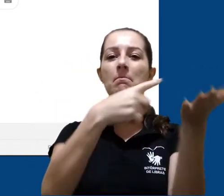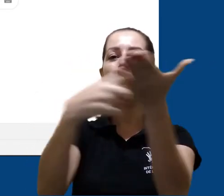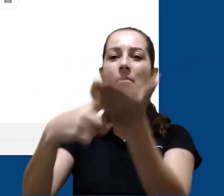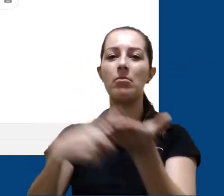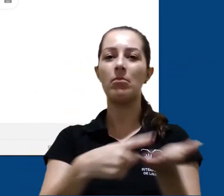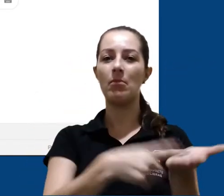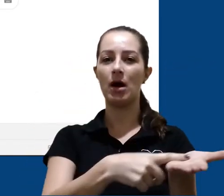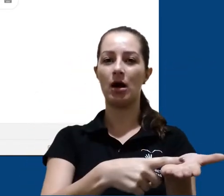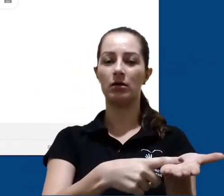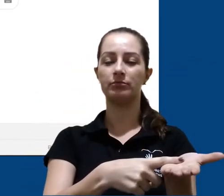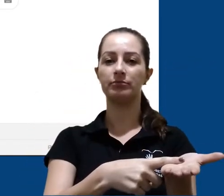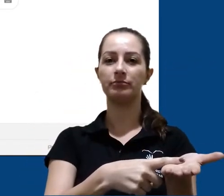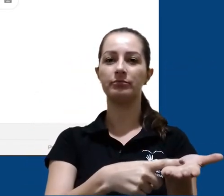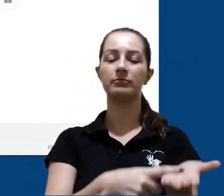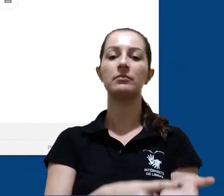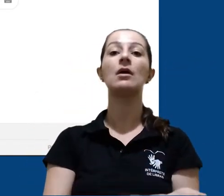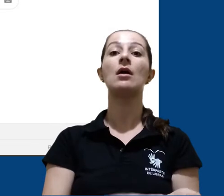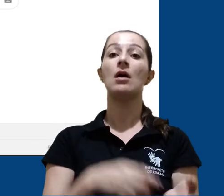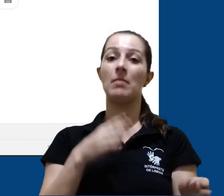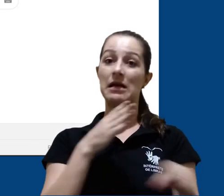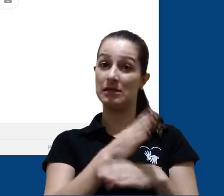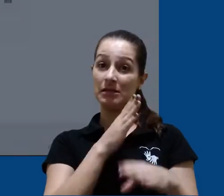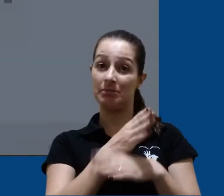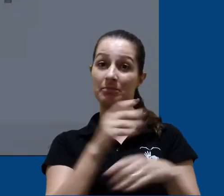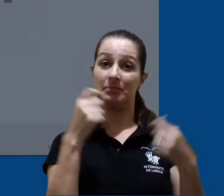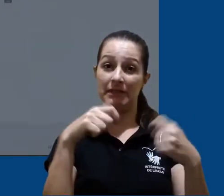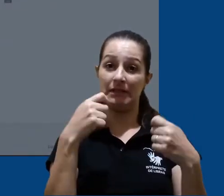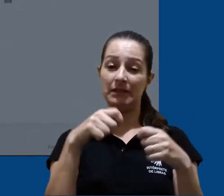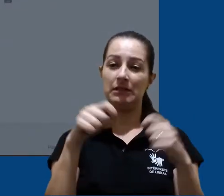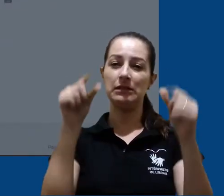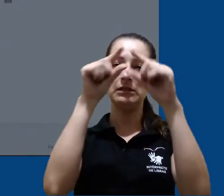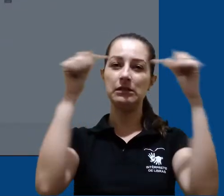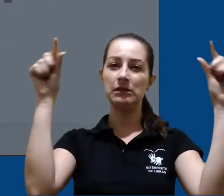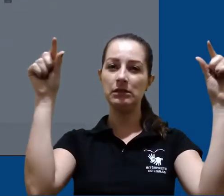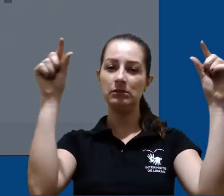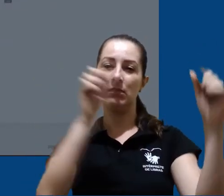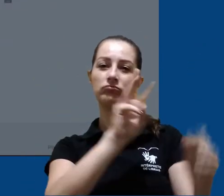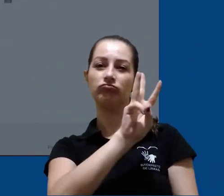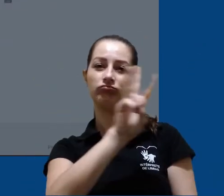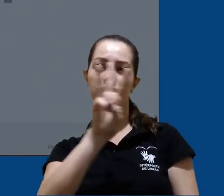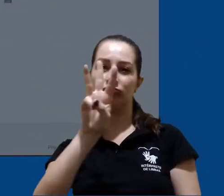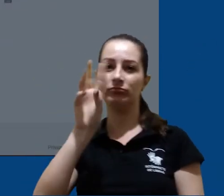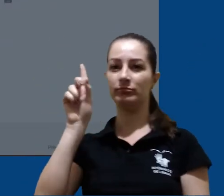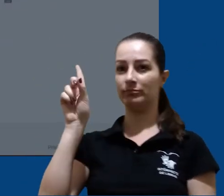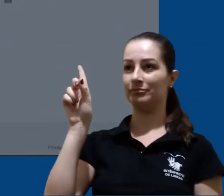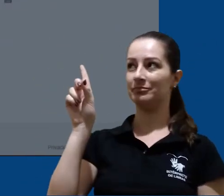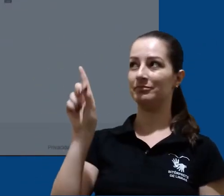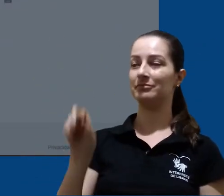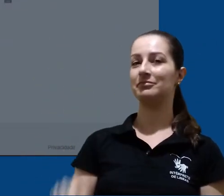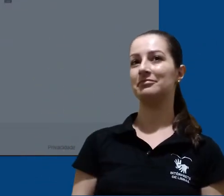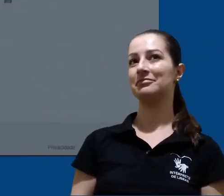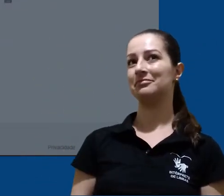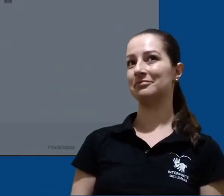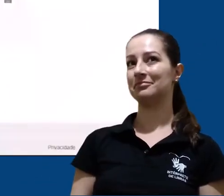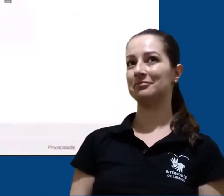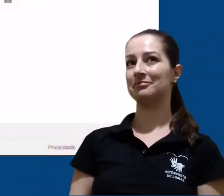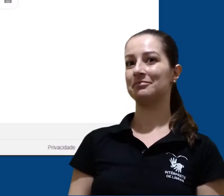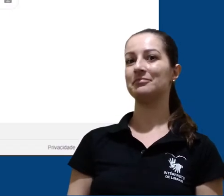agenda. Para acessá-lo, temos que digitar na barra de endereço keep.google.com